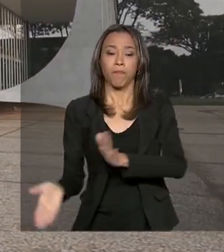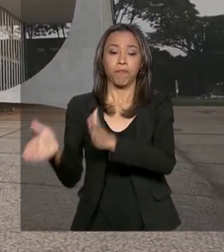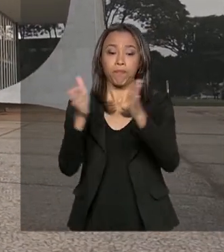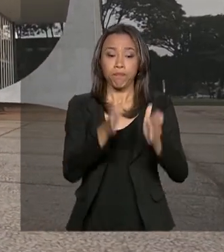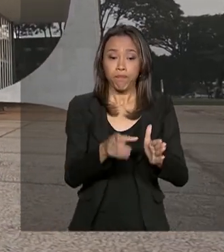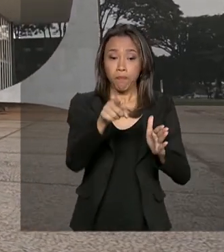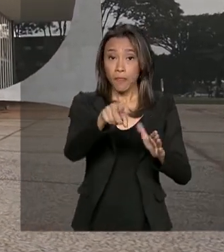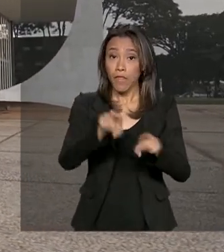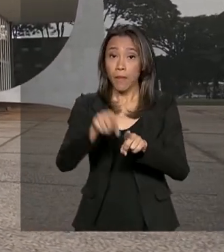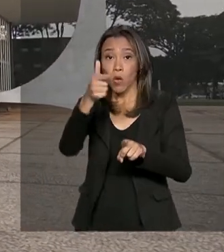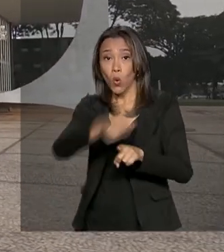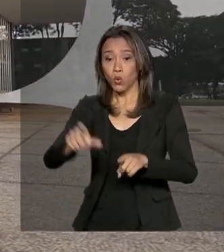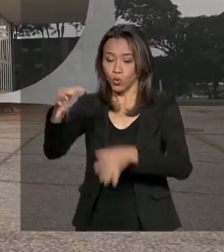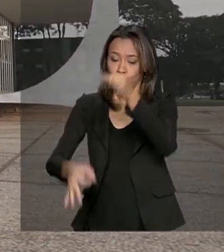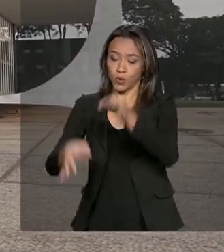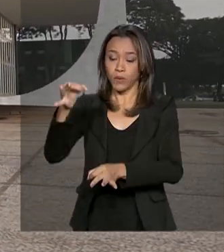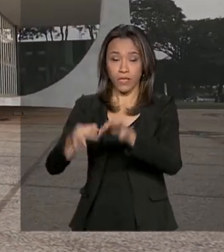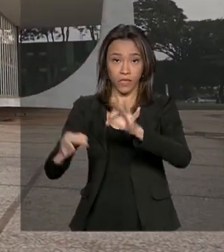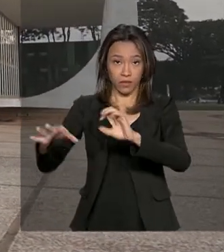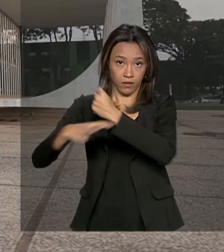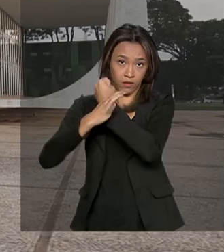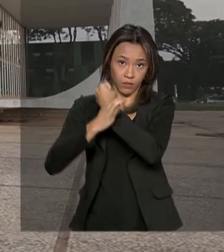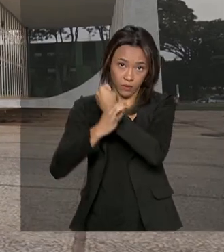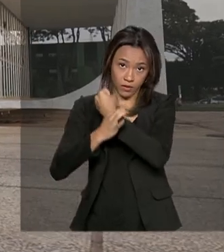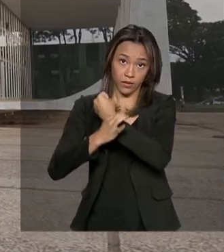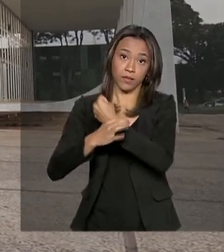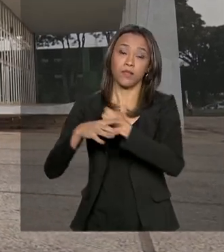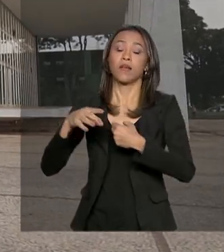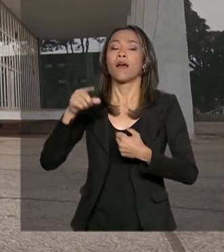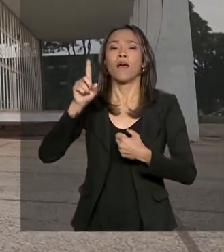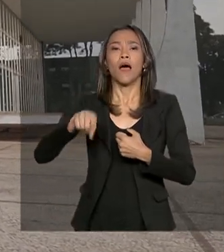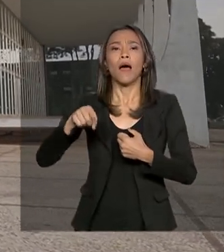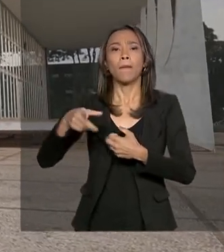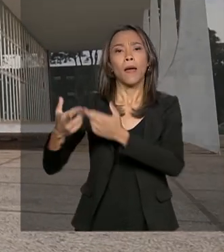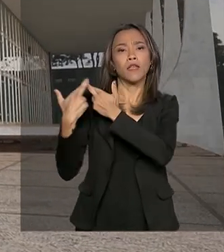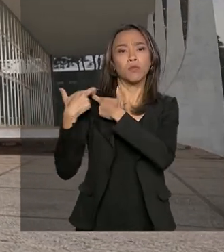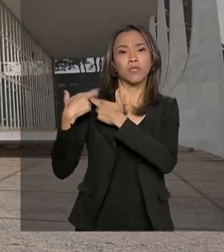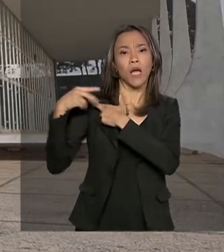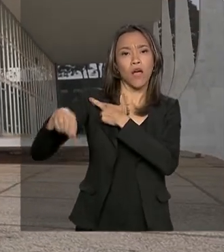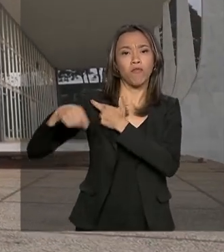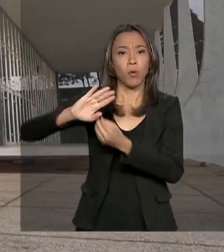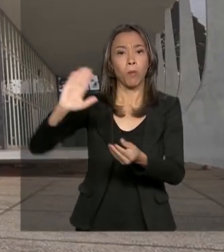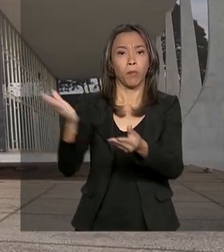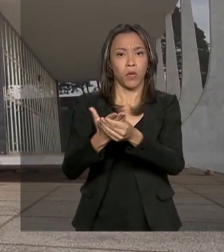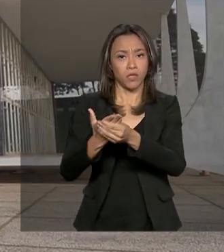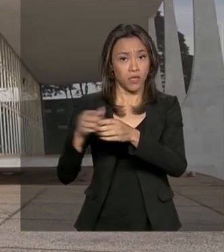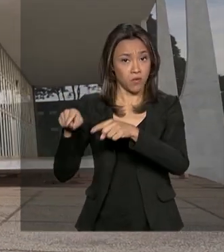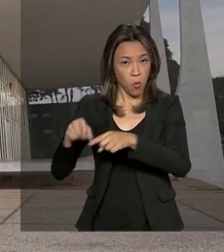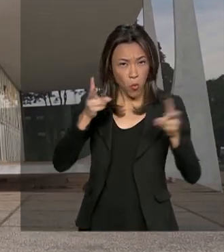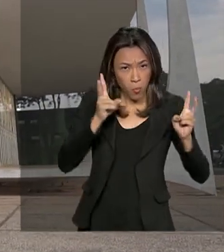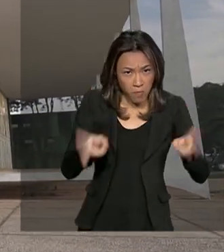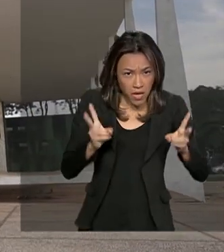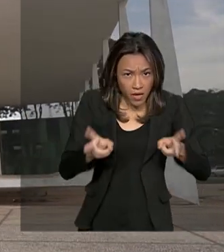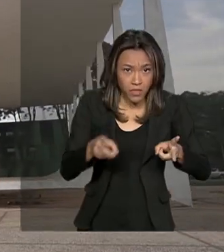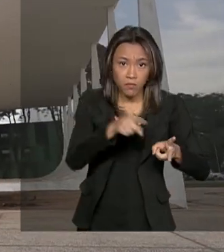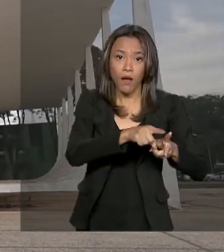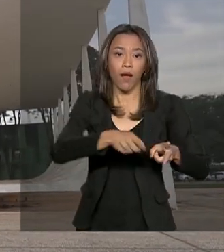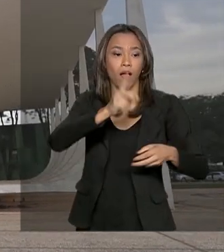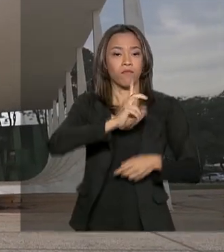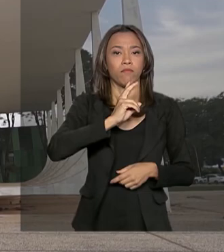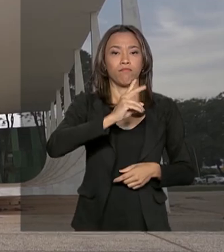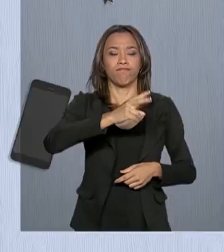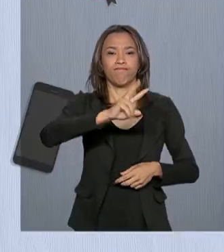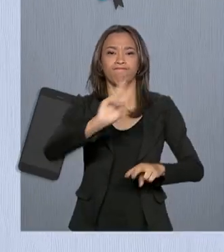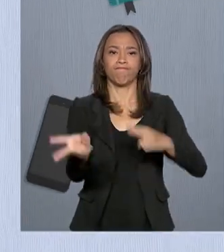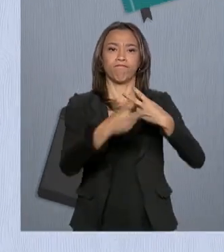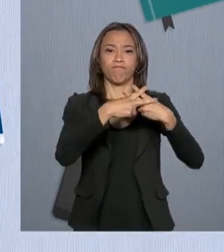juiz de garantia foi mantido. O magistrado responsável pelo processo criminal não poderá ser o mesmo a determinar a sentença